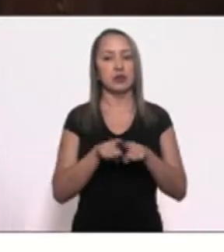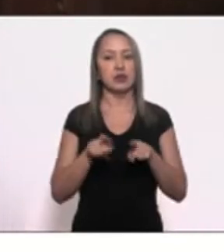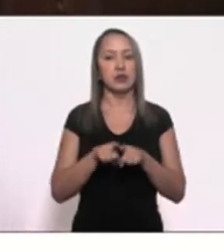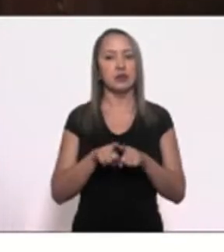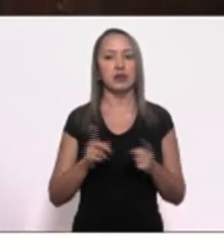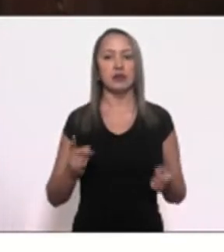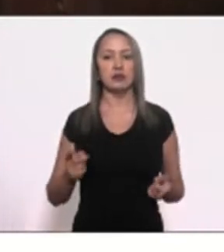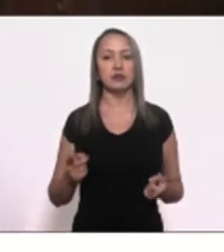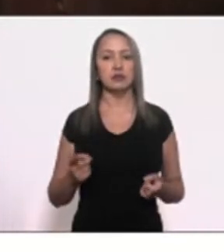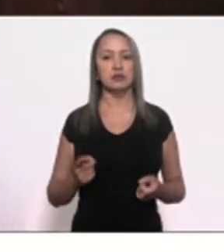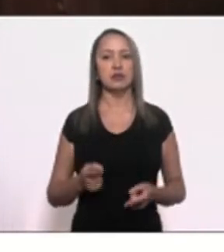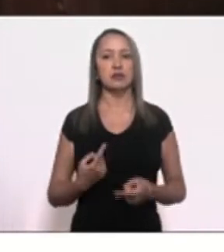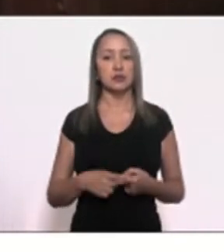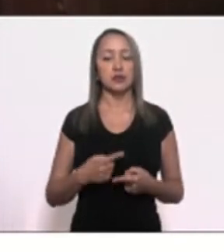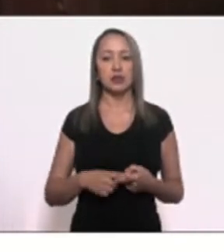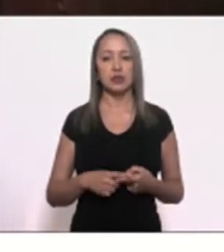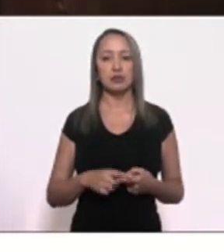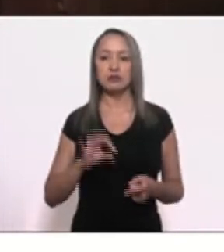quê? esse beneficiou foi eles.